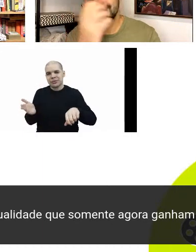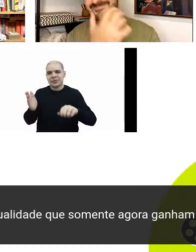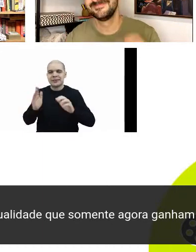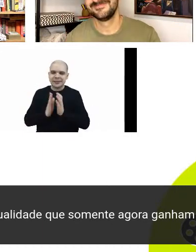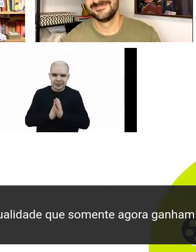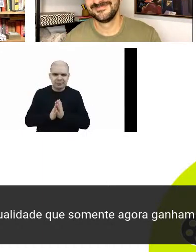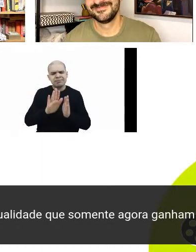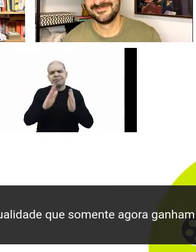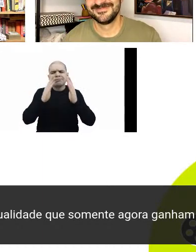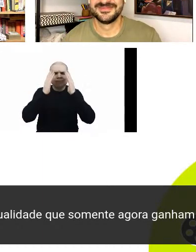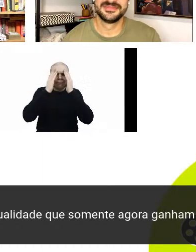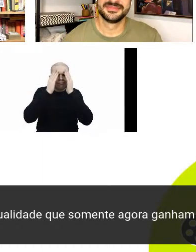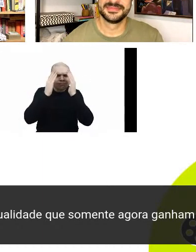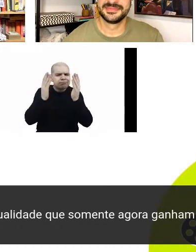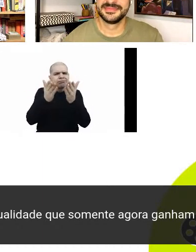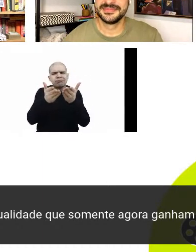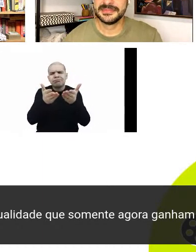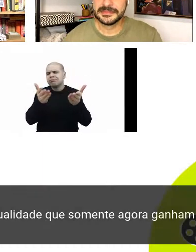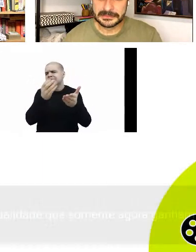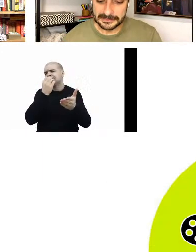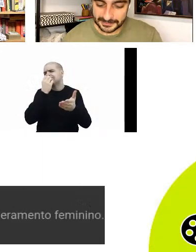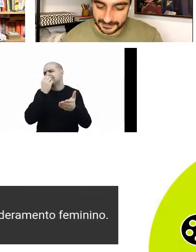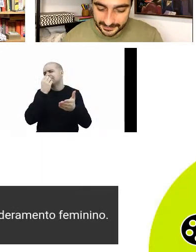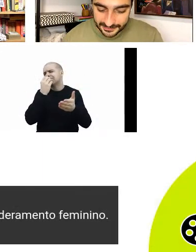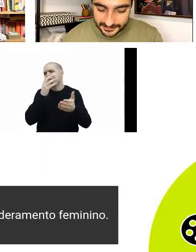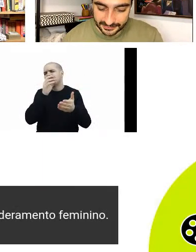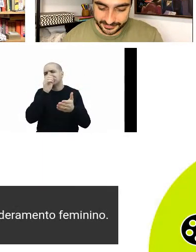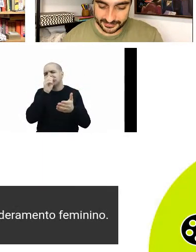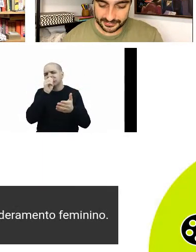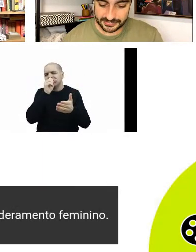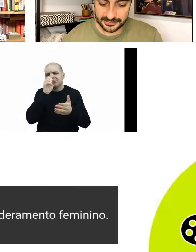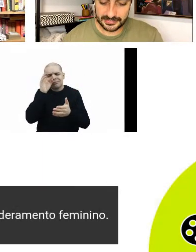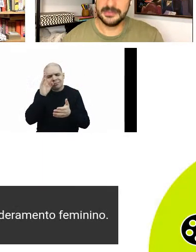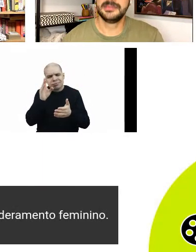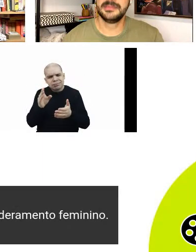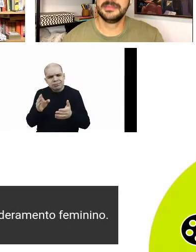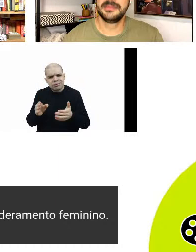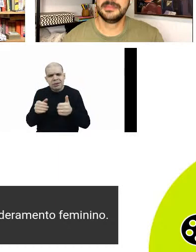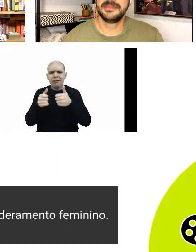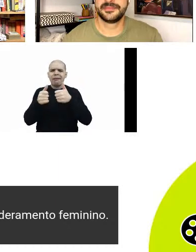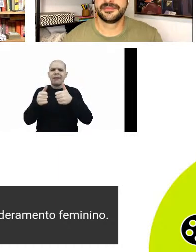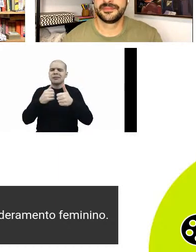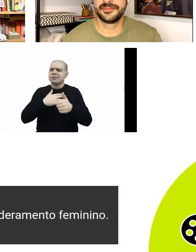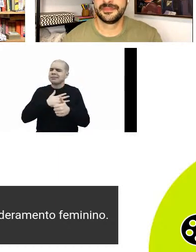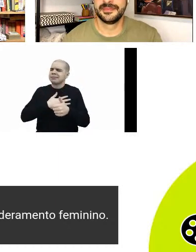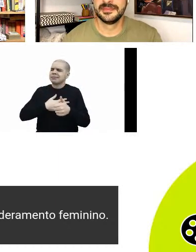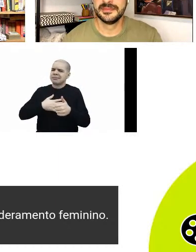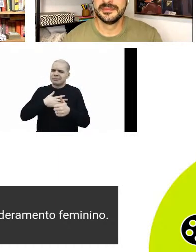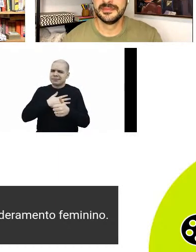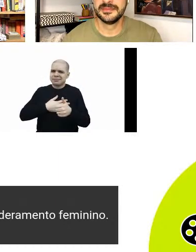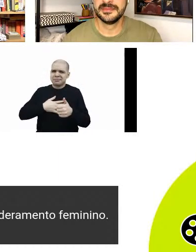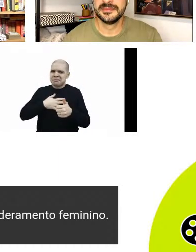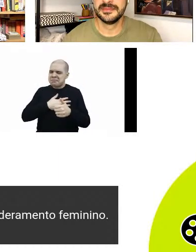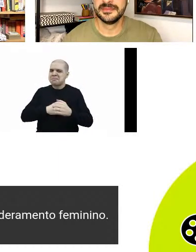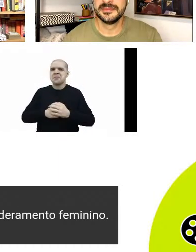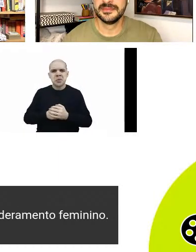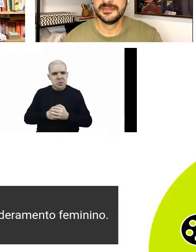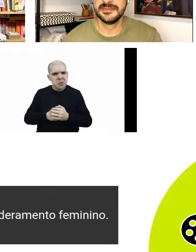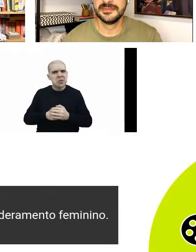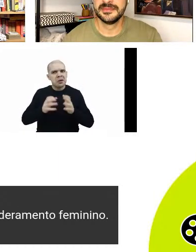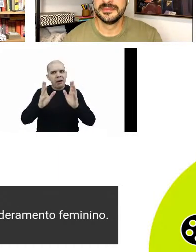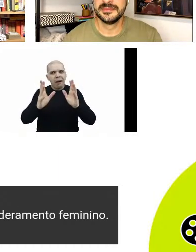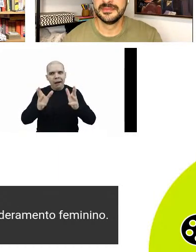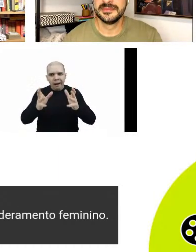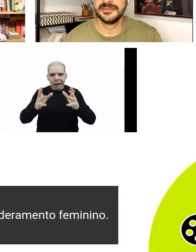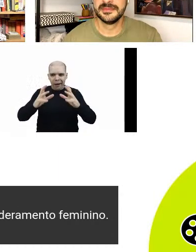a participação de vocês, foi um sábado maravilhoso já, encerrando nossa volta ao mundo aí, né, do Pontos Mis com o Bela